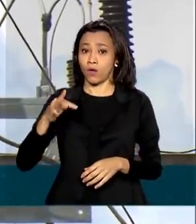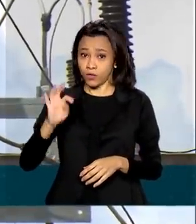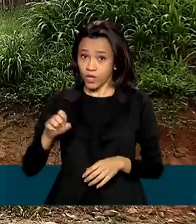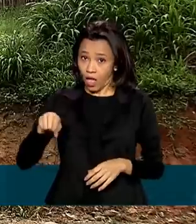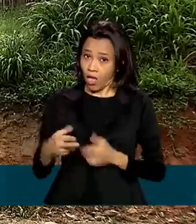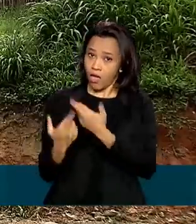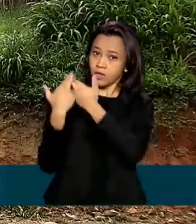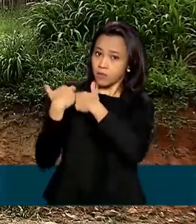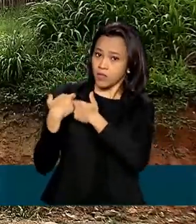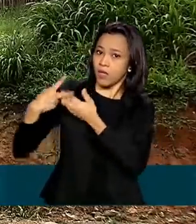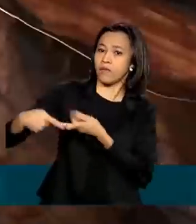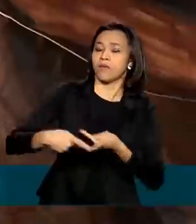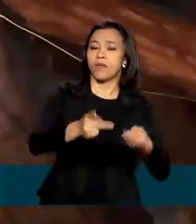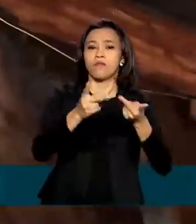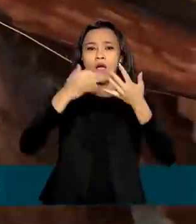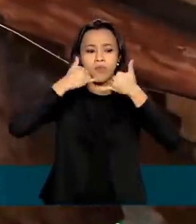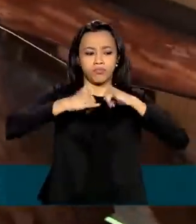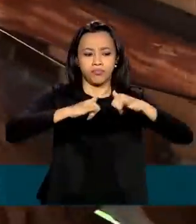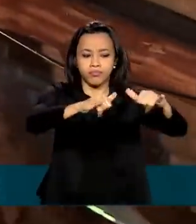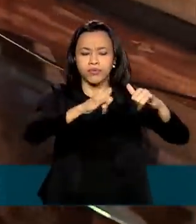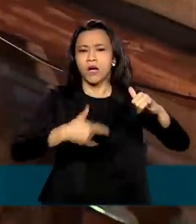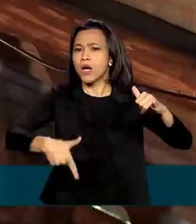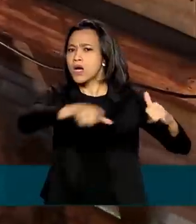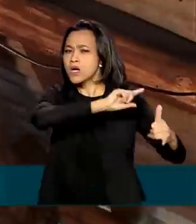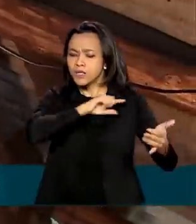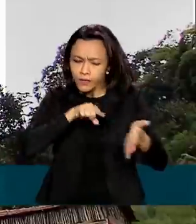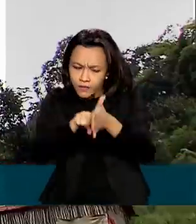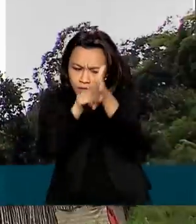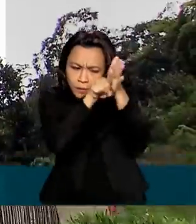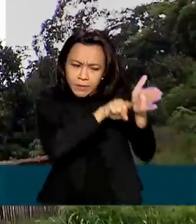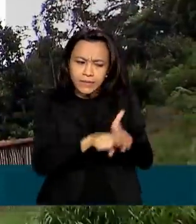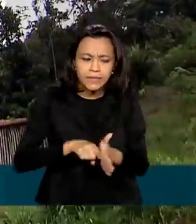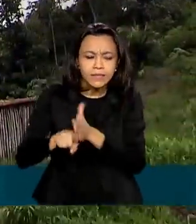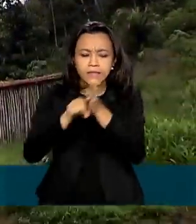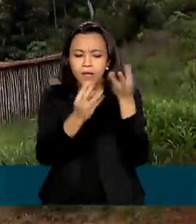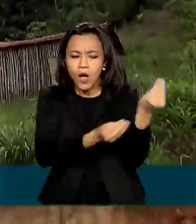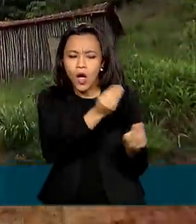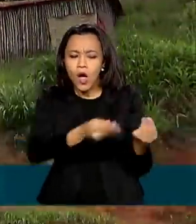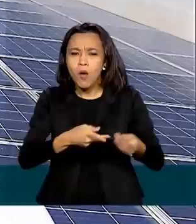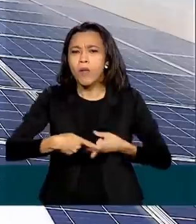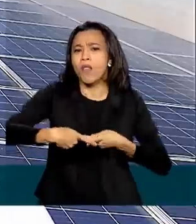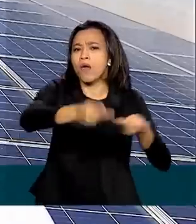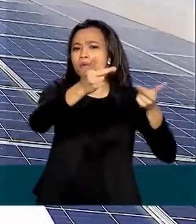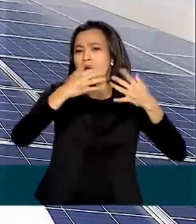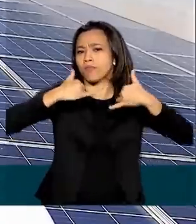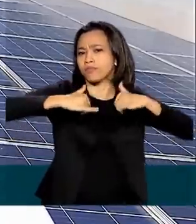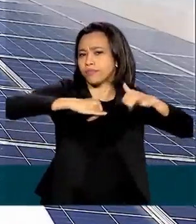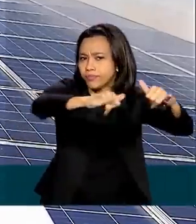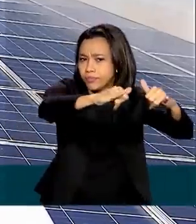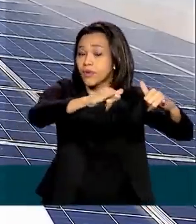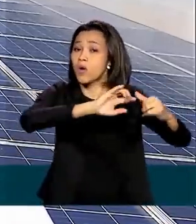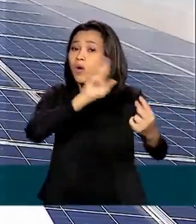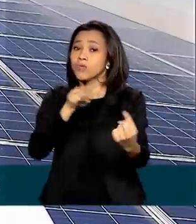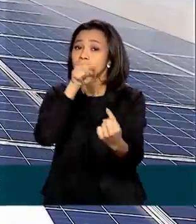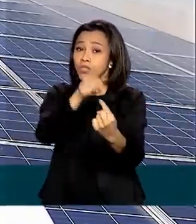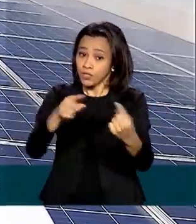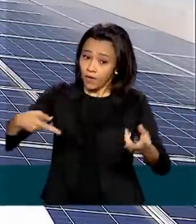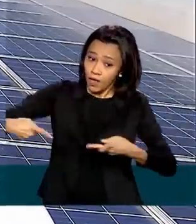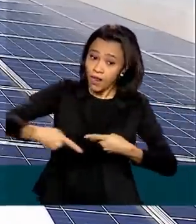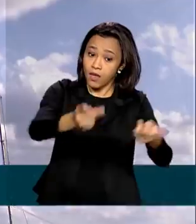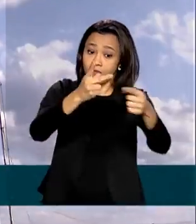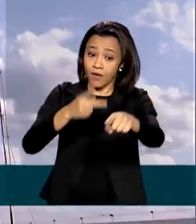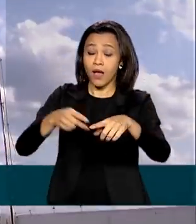desenvolvidos para viabilizar a chegada da energia nas comunidades a serem atendidas. A ideia é levar energia